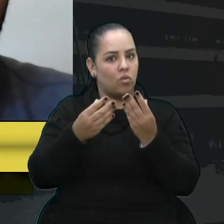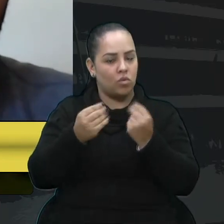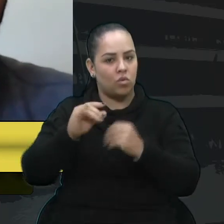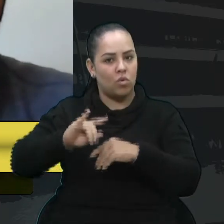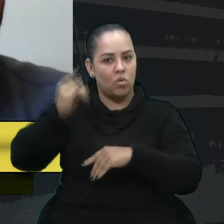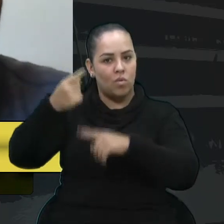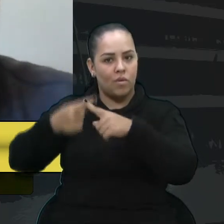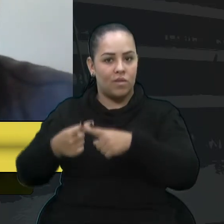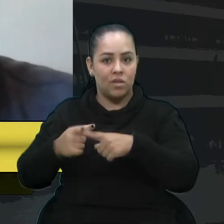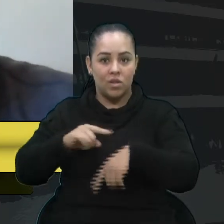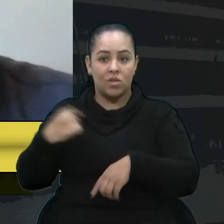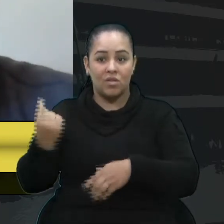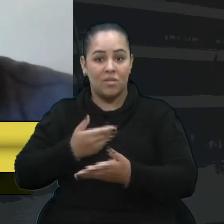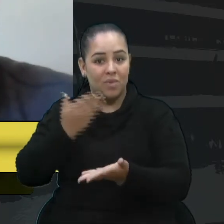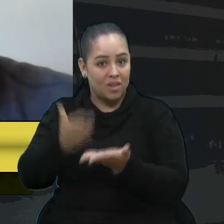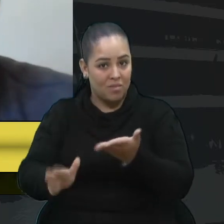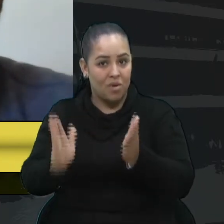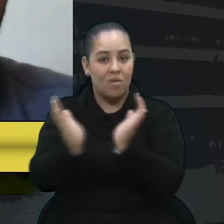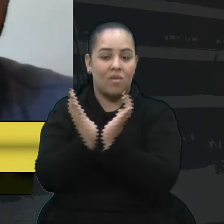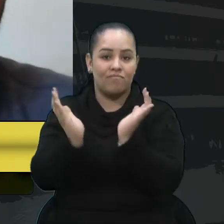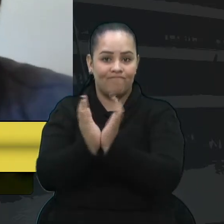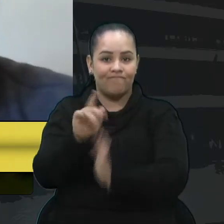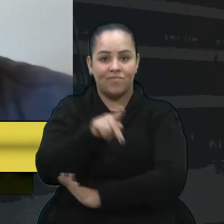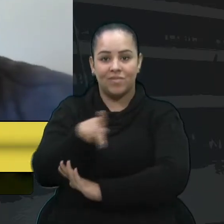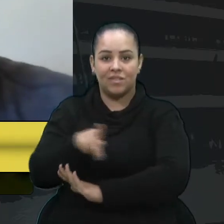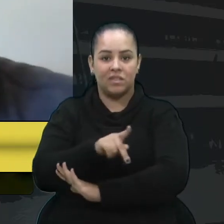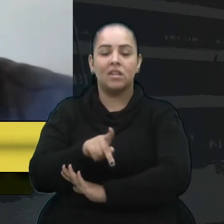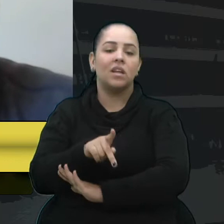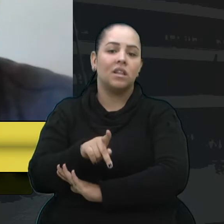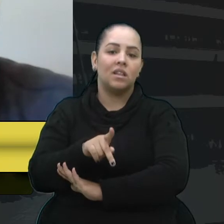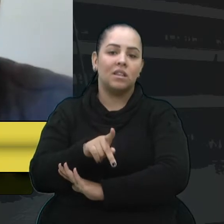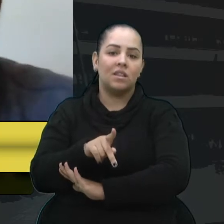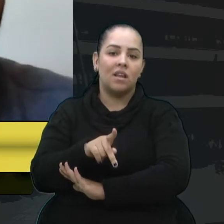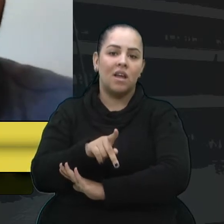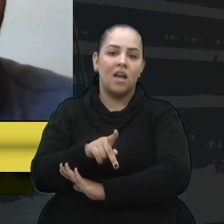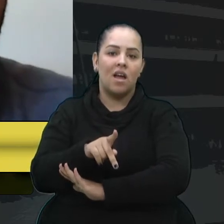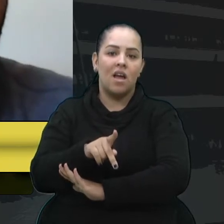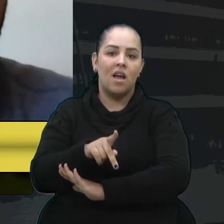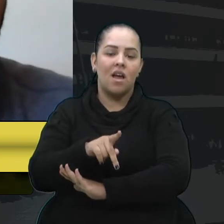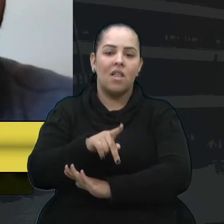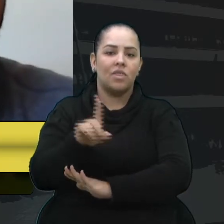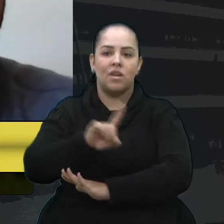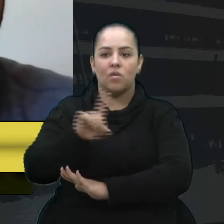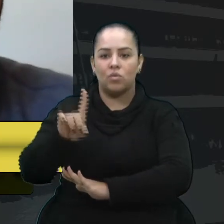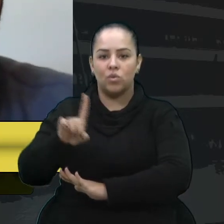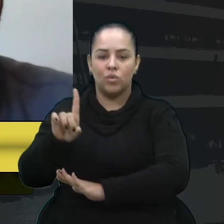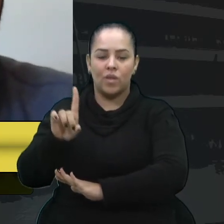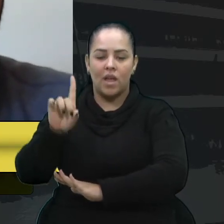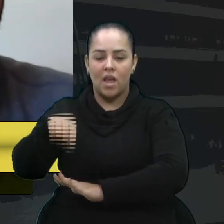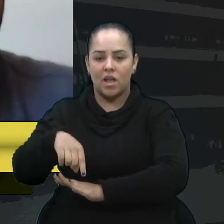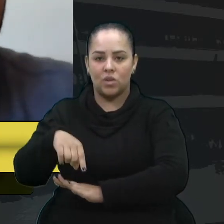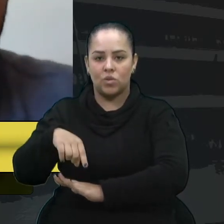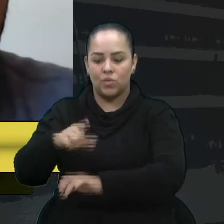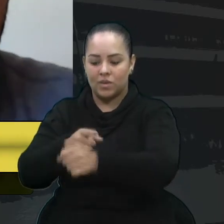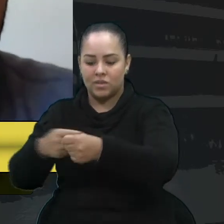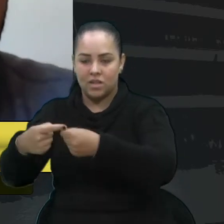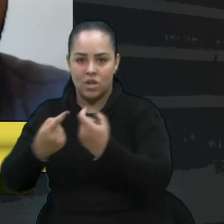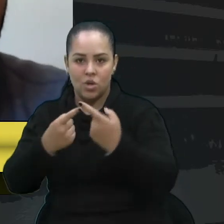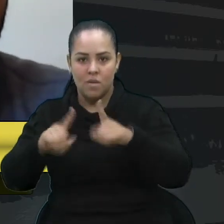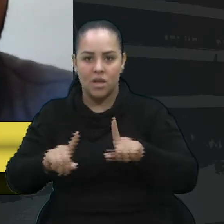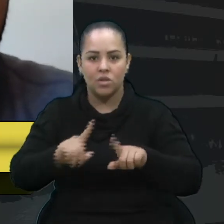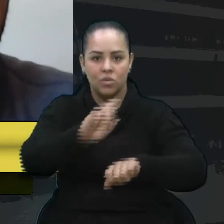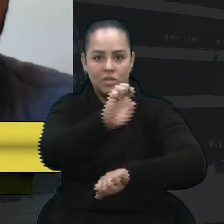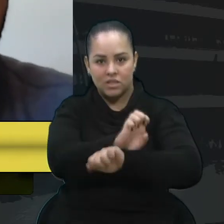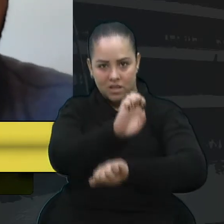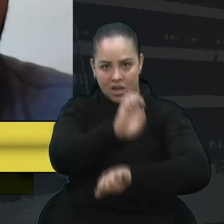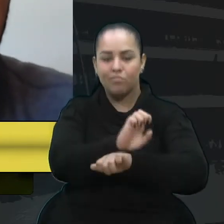Nós perdemos uma colega professora, não da rede municipal, mas da rede estadual, então é importante e infelizmente é